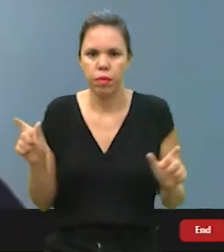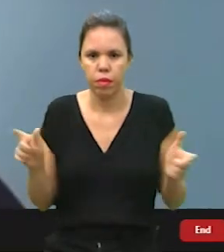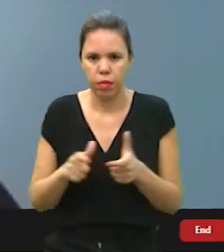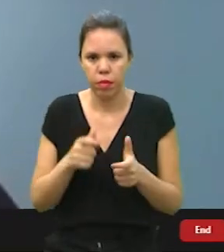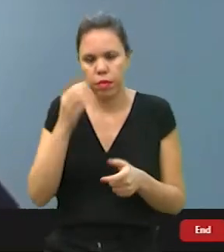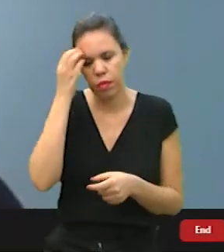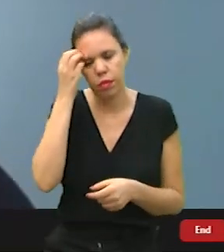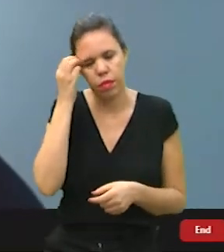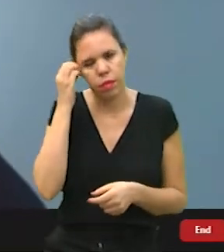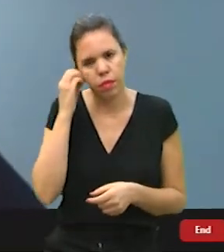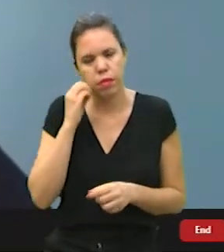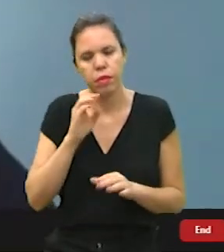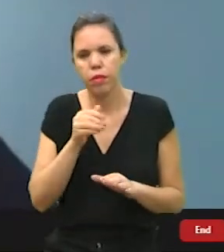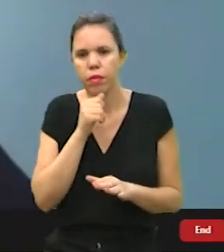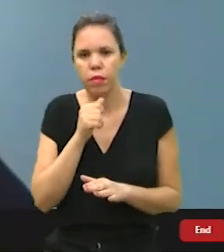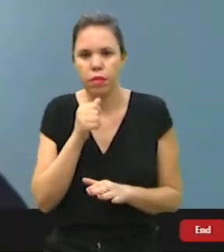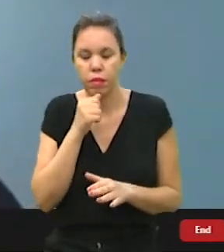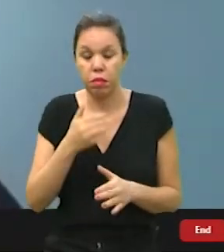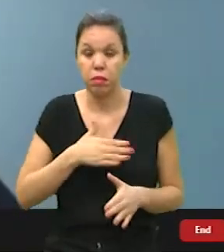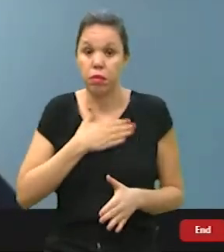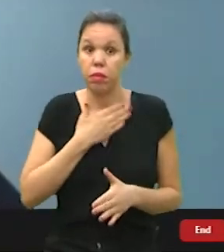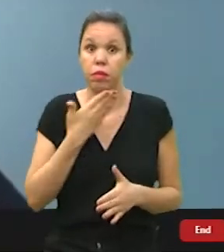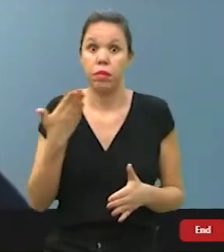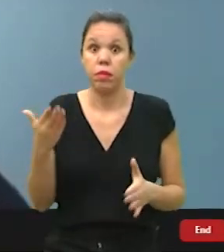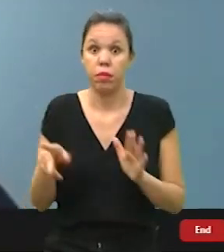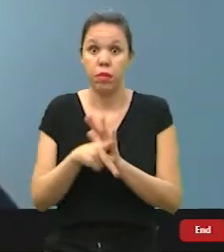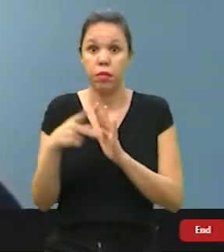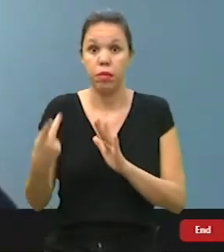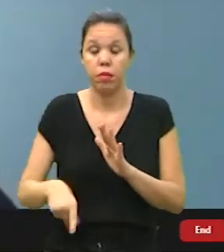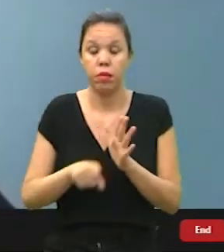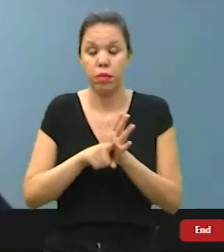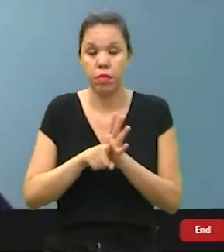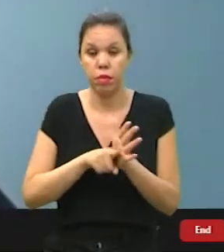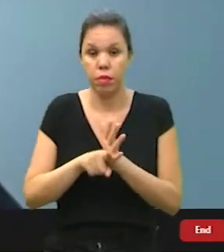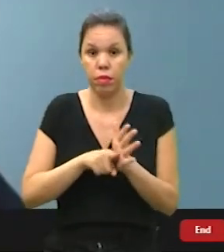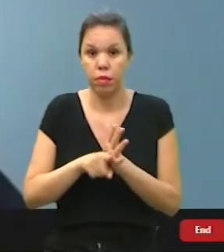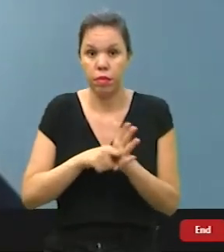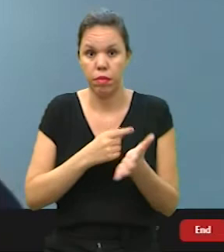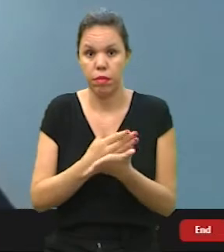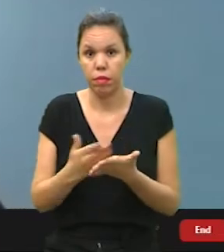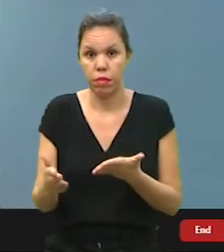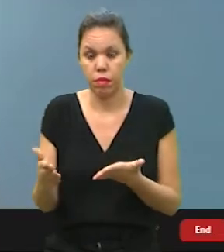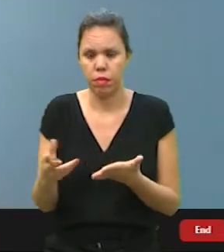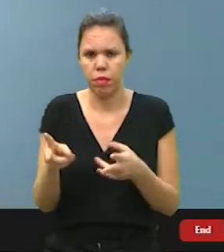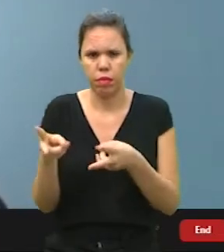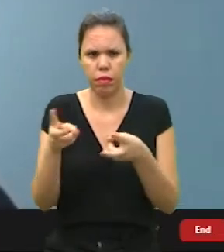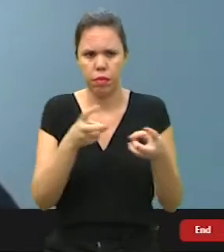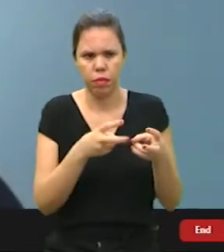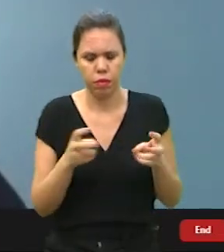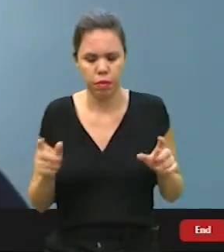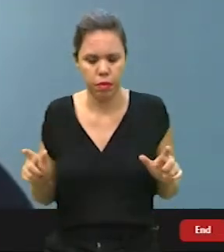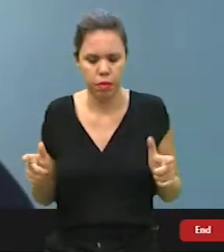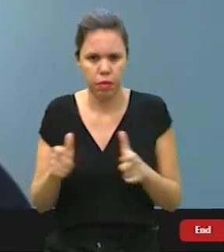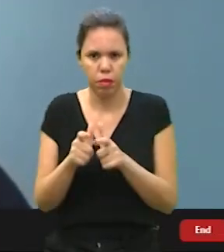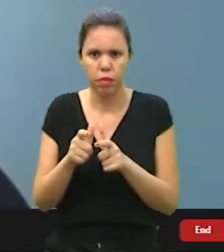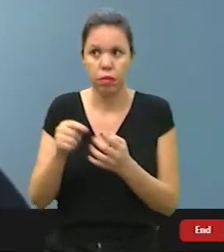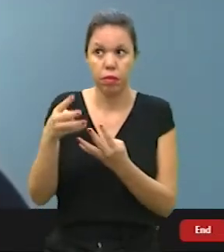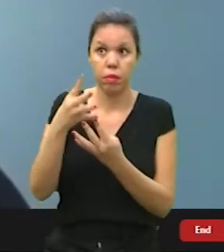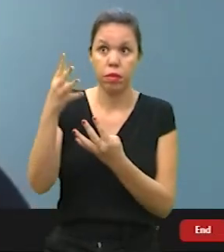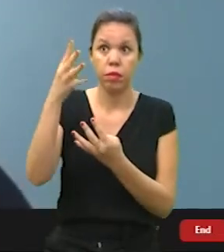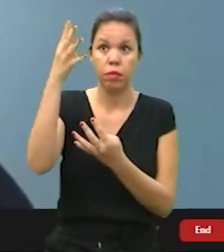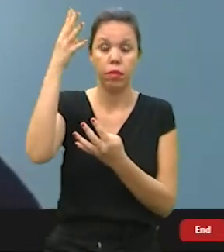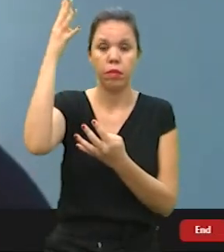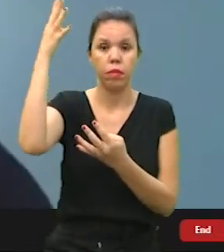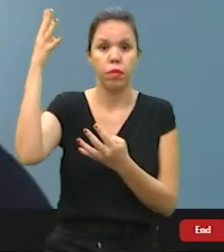teve essa diminuição, porém, foi até uma surpresa para os próprios pesquisadores, que começaram a ver essa diminuição dos